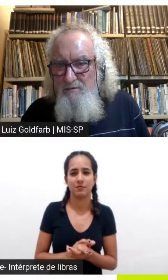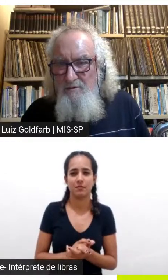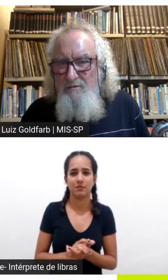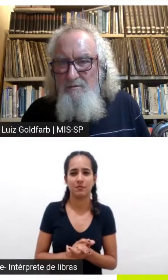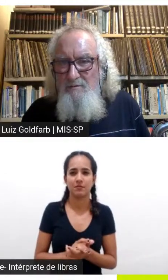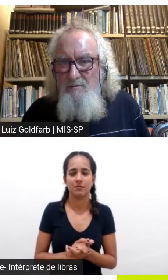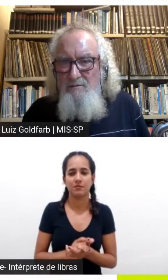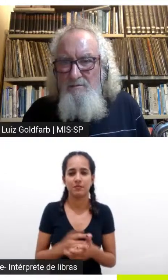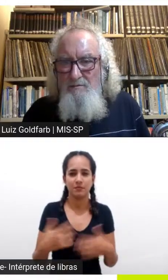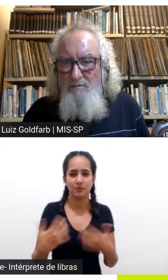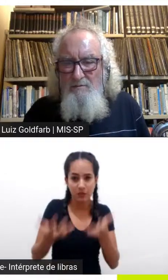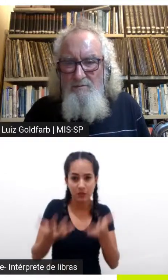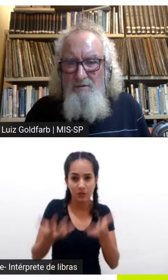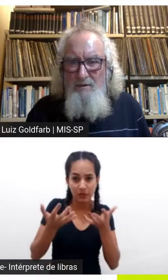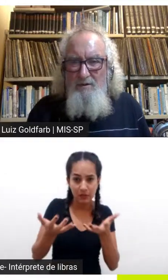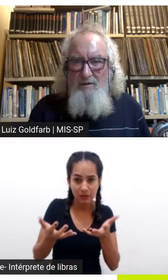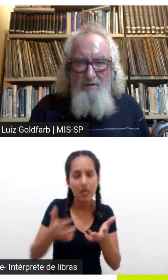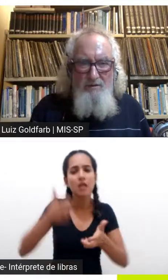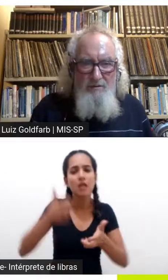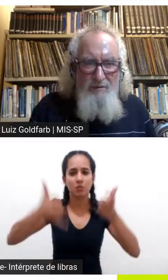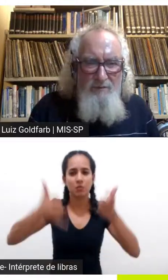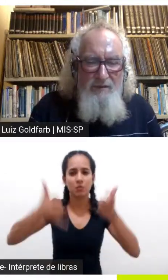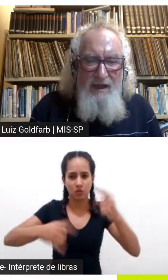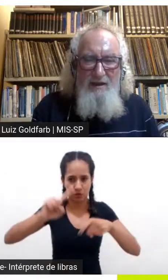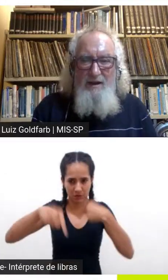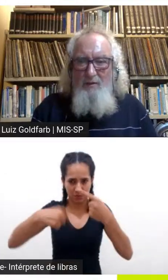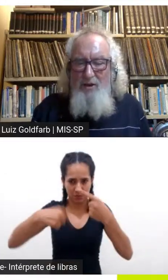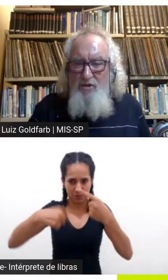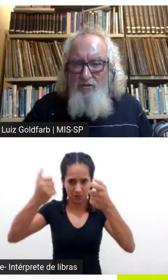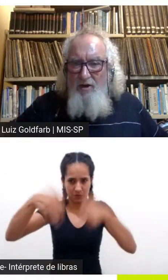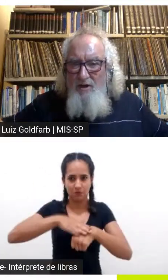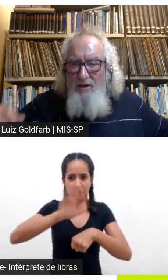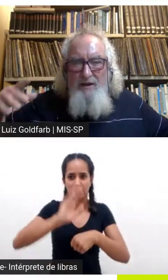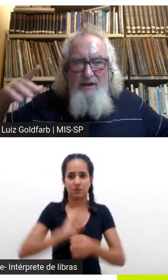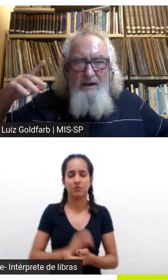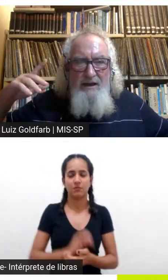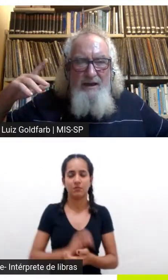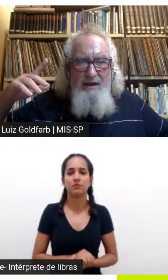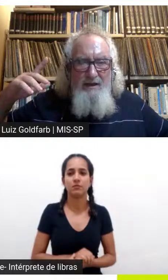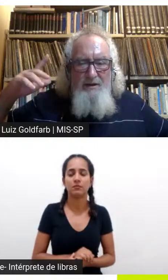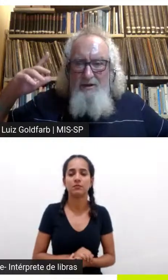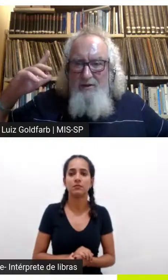vocês quiserem eu falo depois mas tá legal deixa eu só